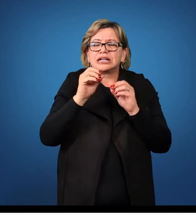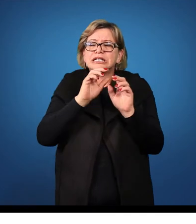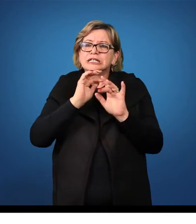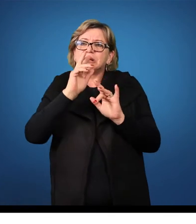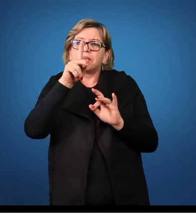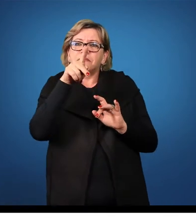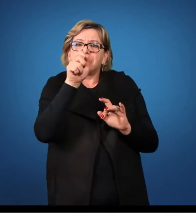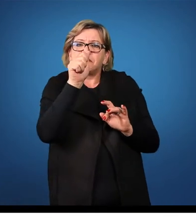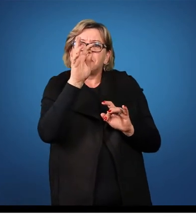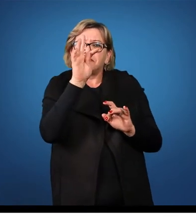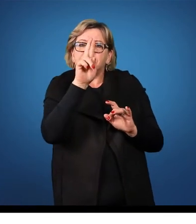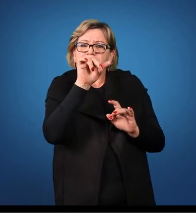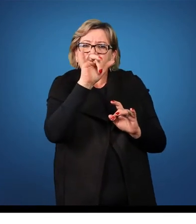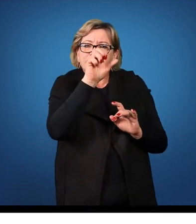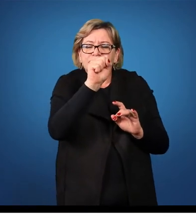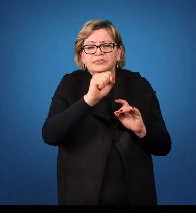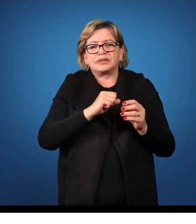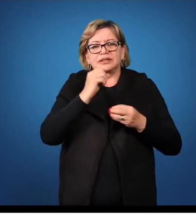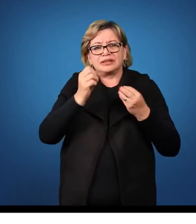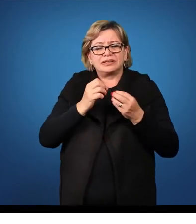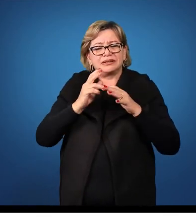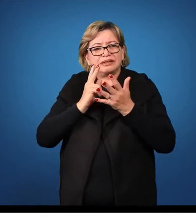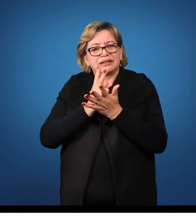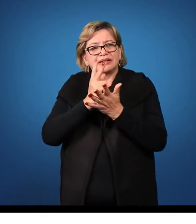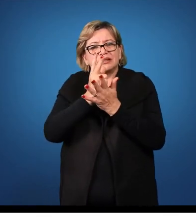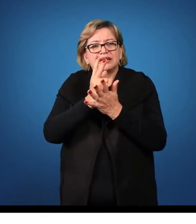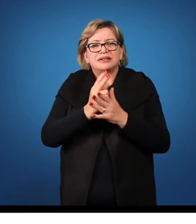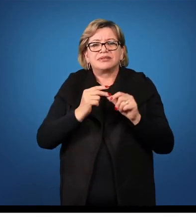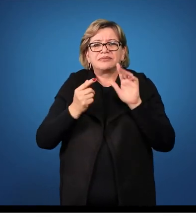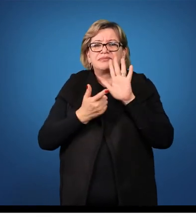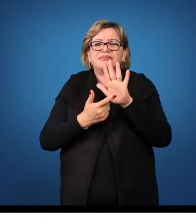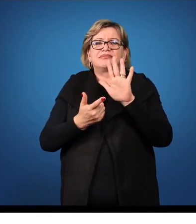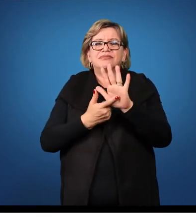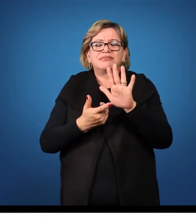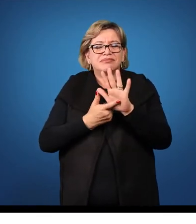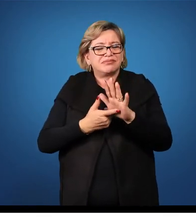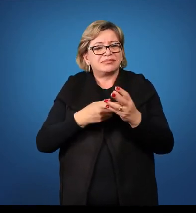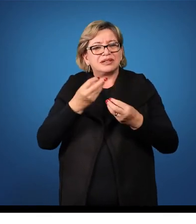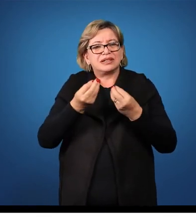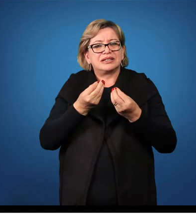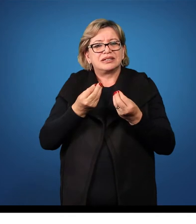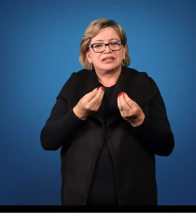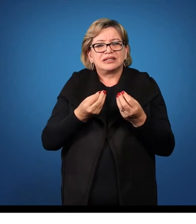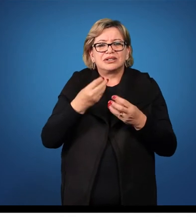pergunta da palavra tanto no nominativo quanto no genitivo.